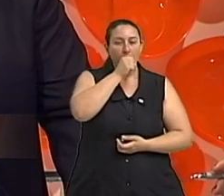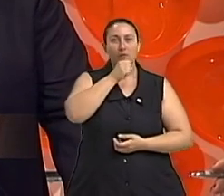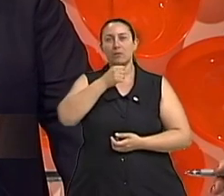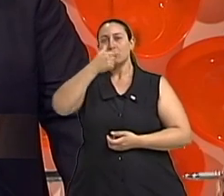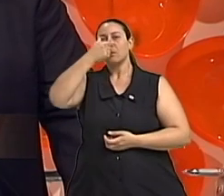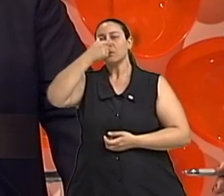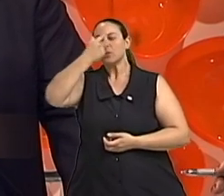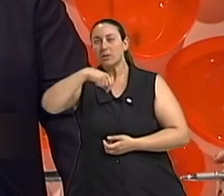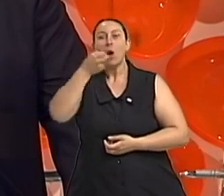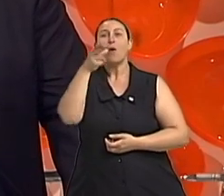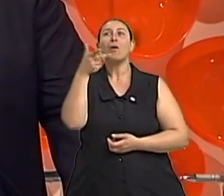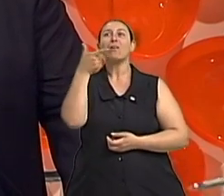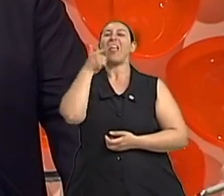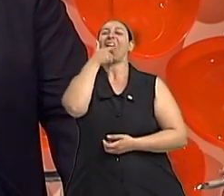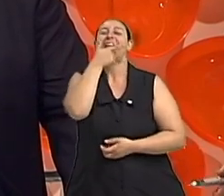risada gostosa